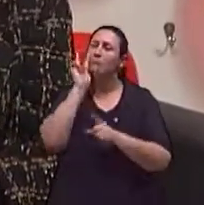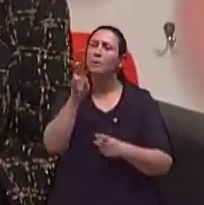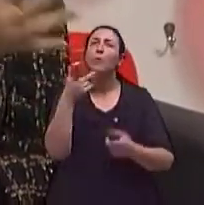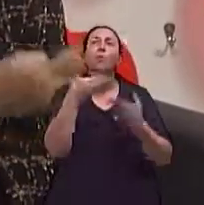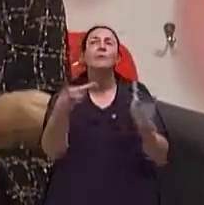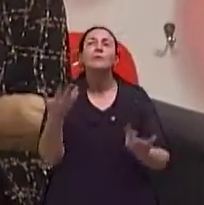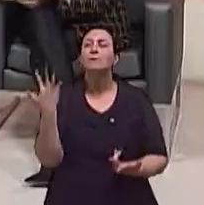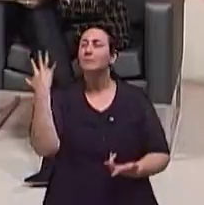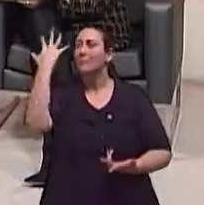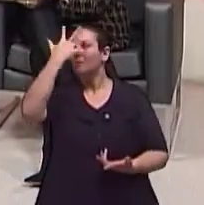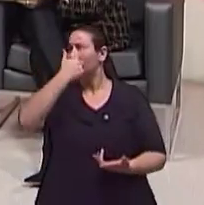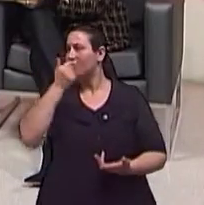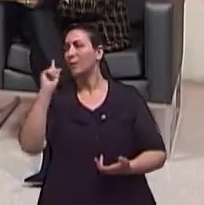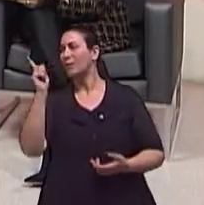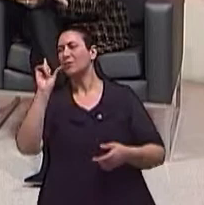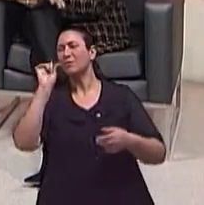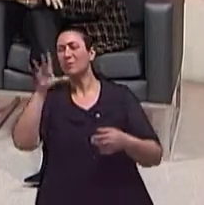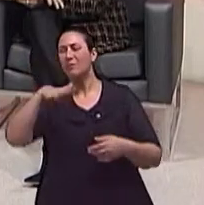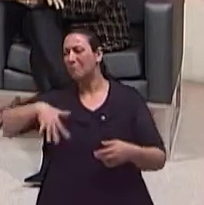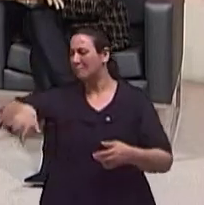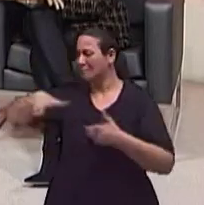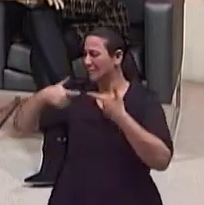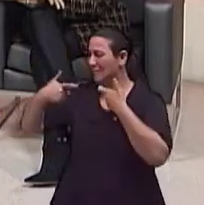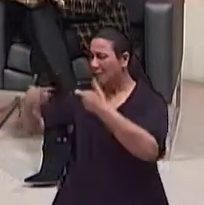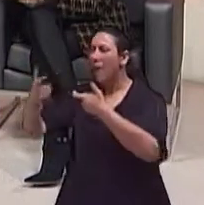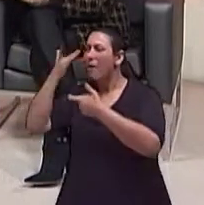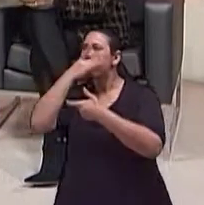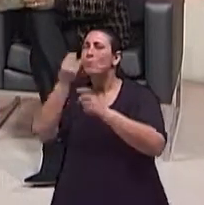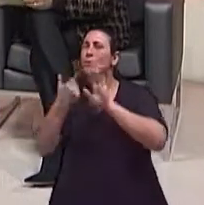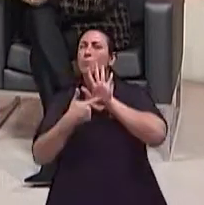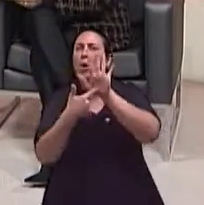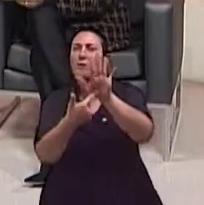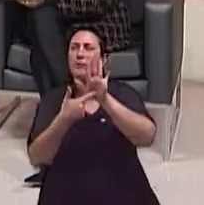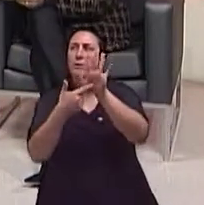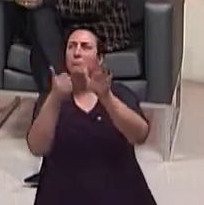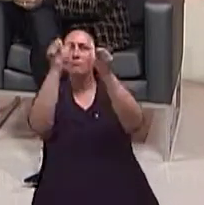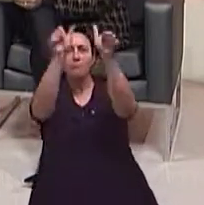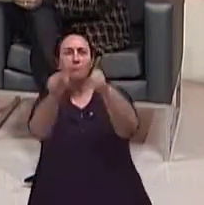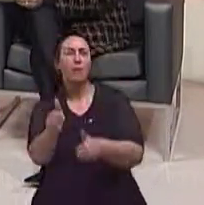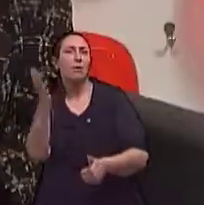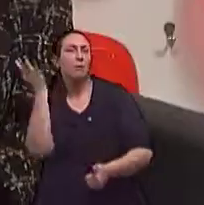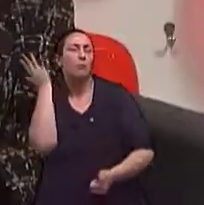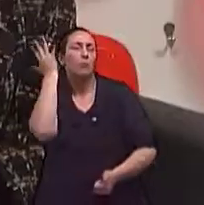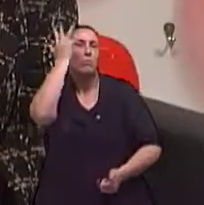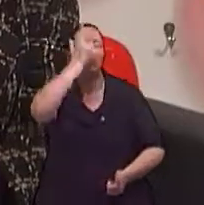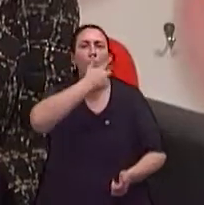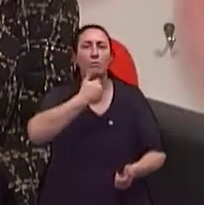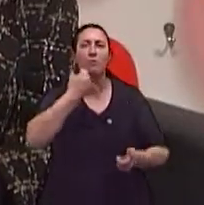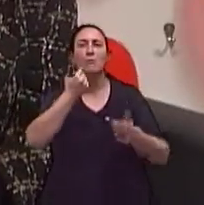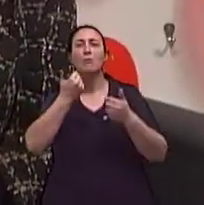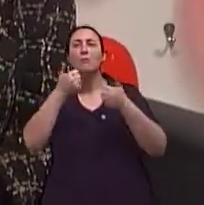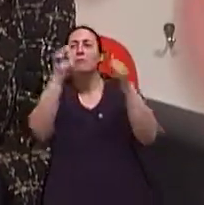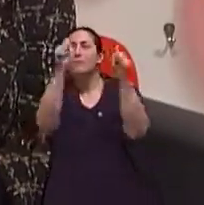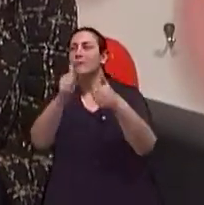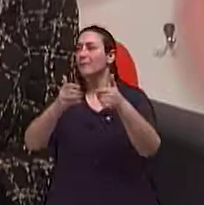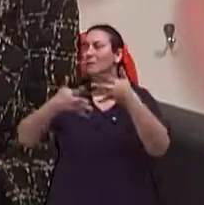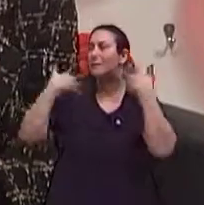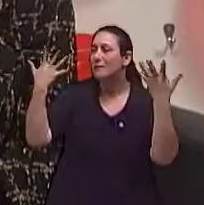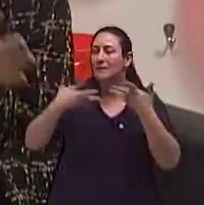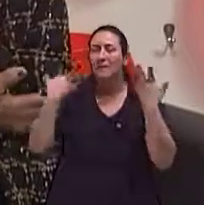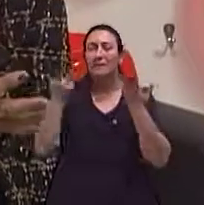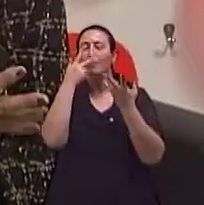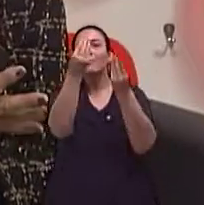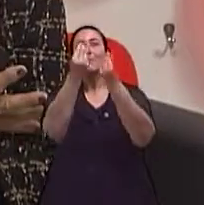que não era só aquele mundo feio, nesse sentido da guerra, né? Mas coisas belas que nos traziam